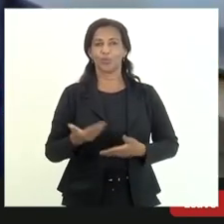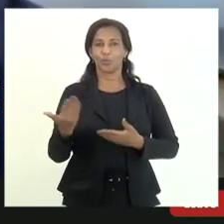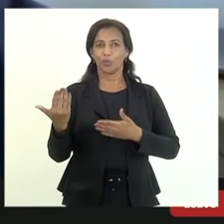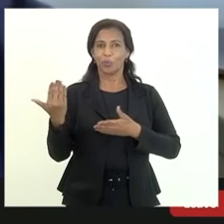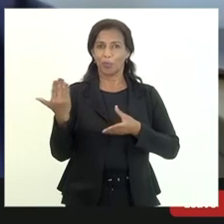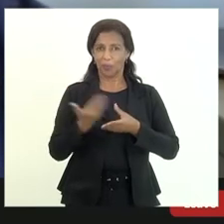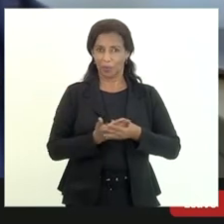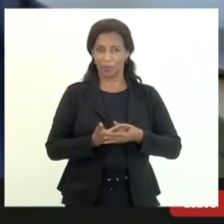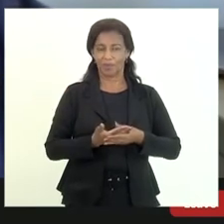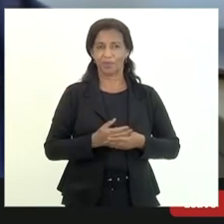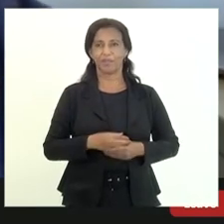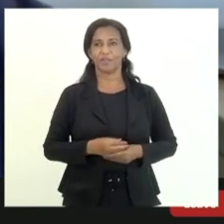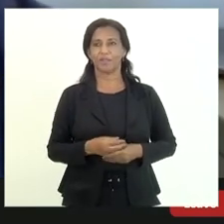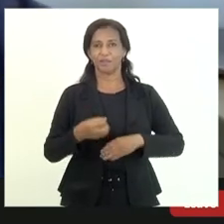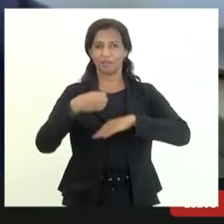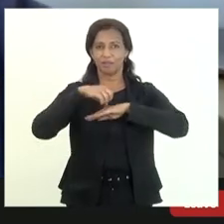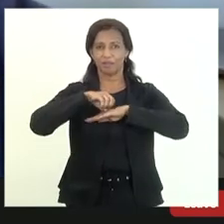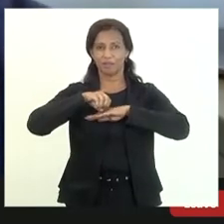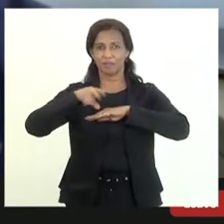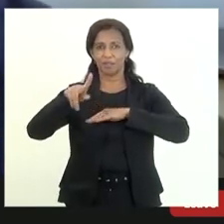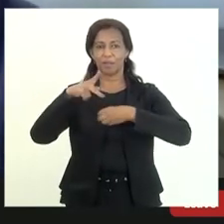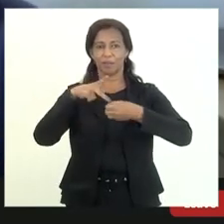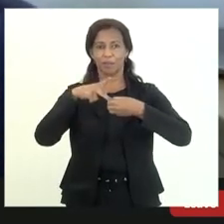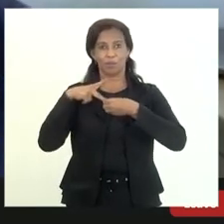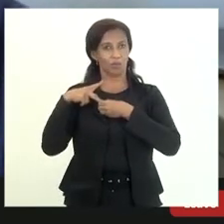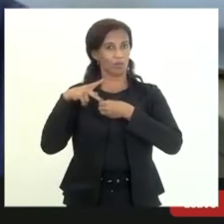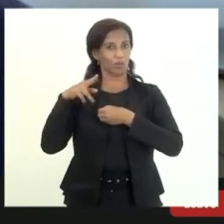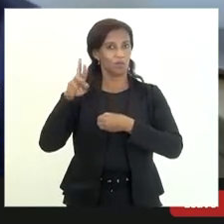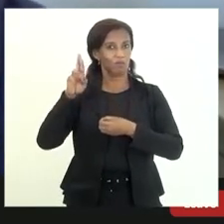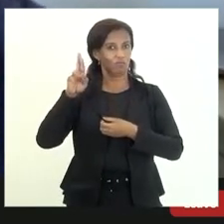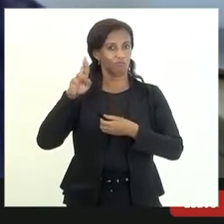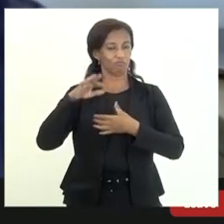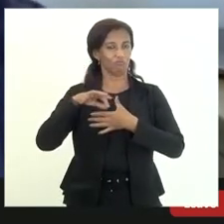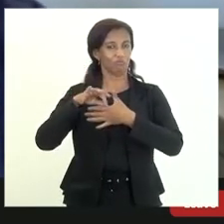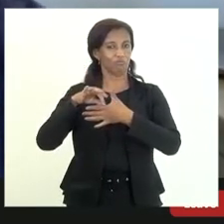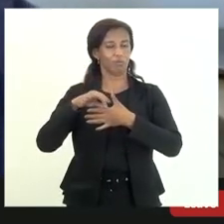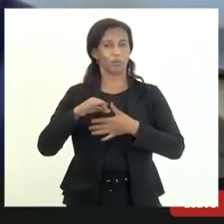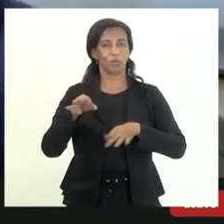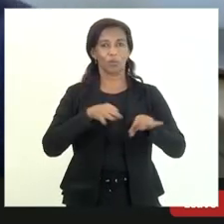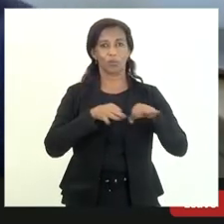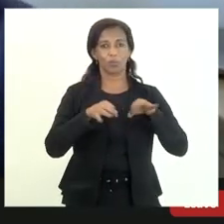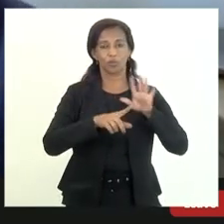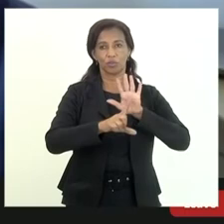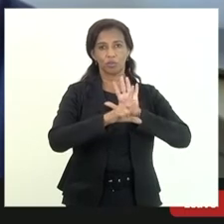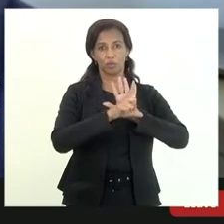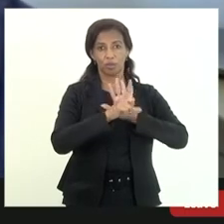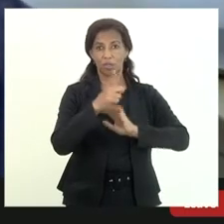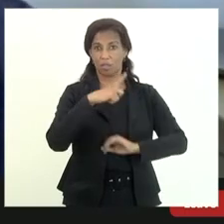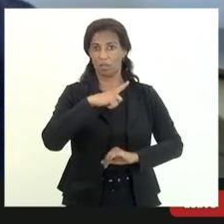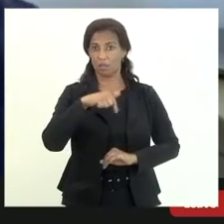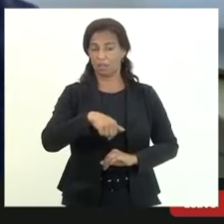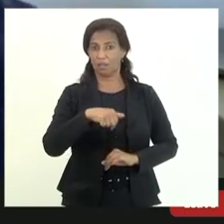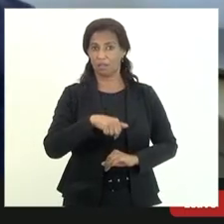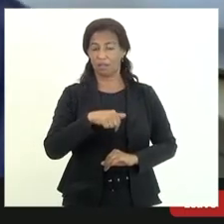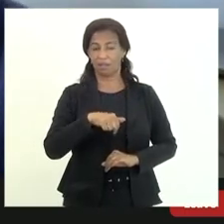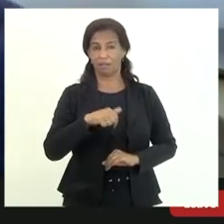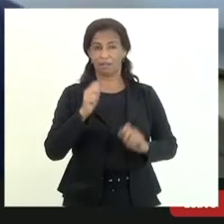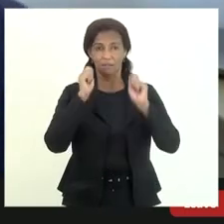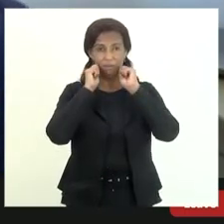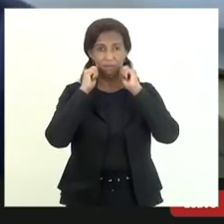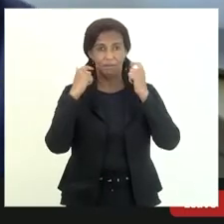para doutor procurador chefe os projetos de lei que existem na casa são dois